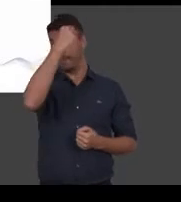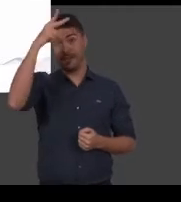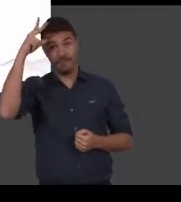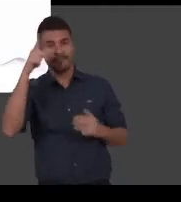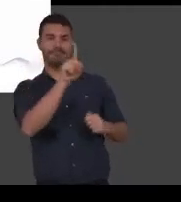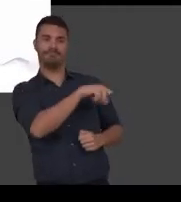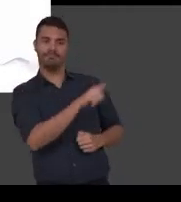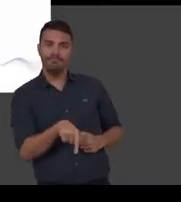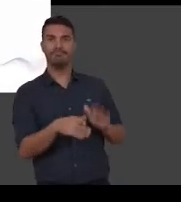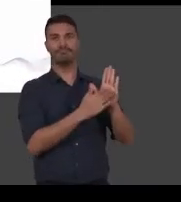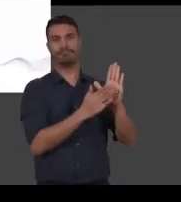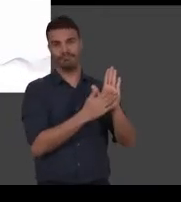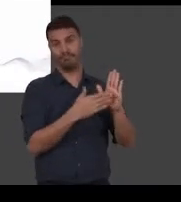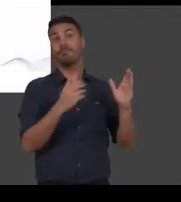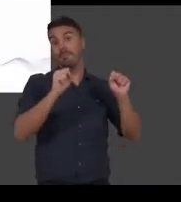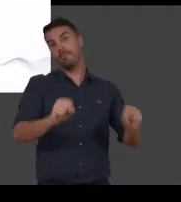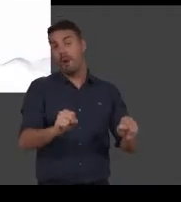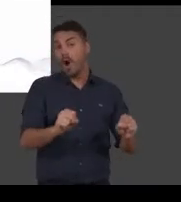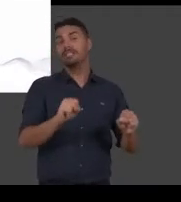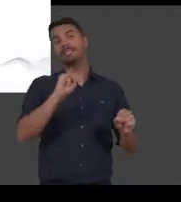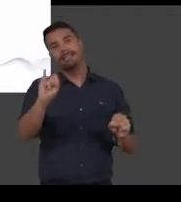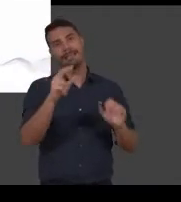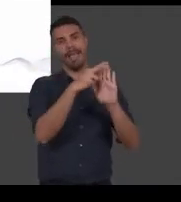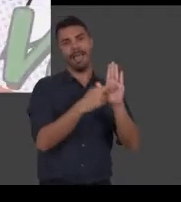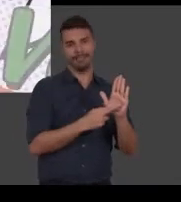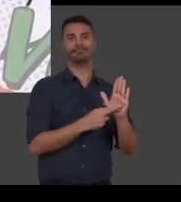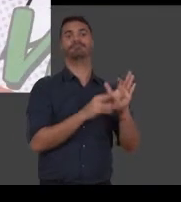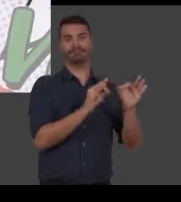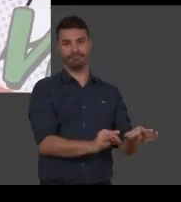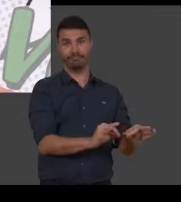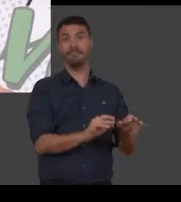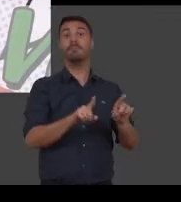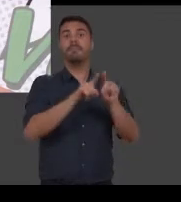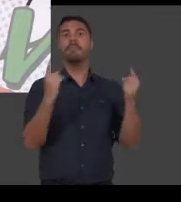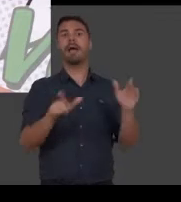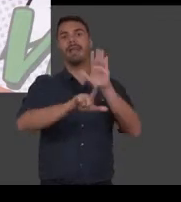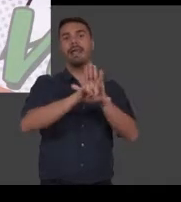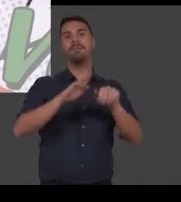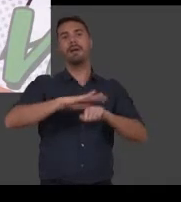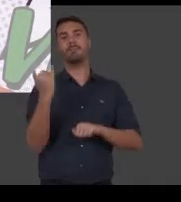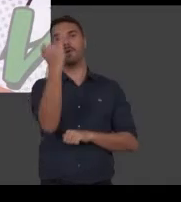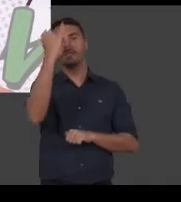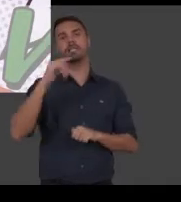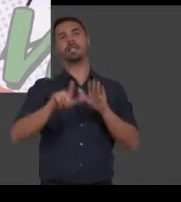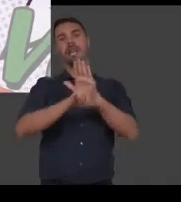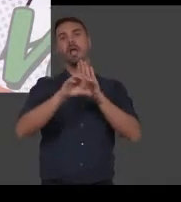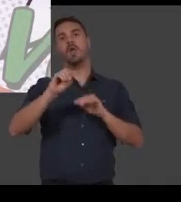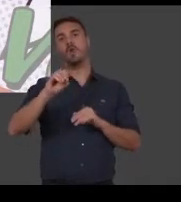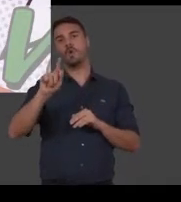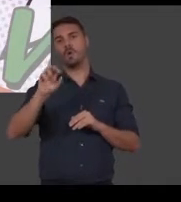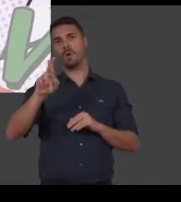vetar a proposta, o que pode acontecer dentro de certas regras. Uma das leis mais importantes do município é a lei